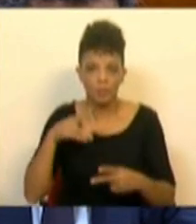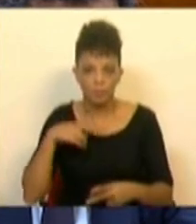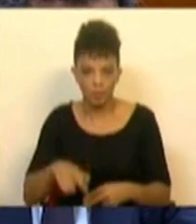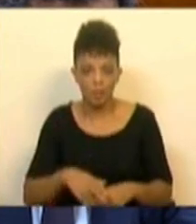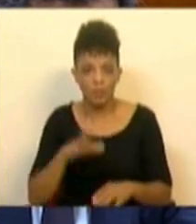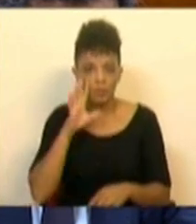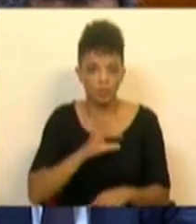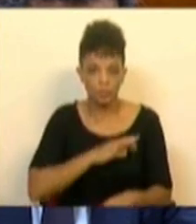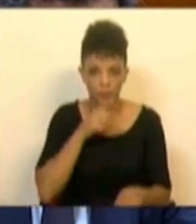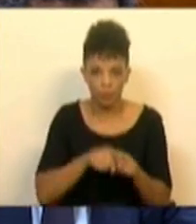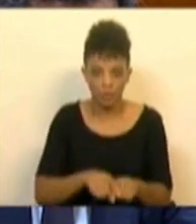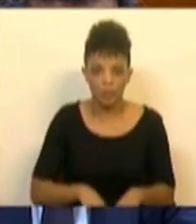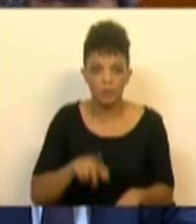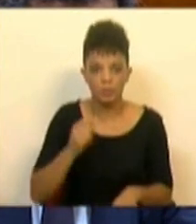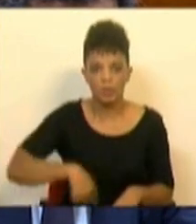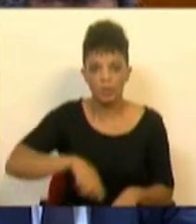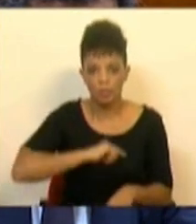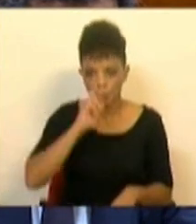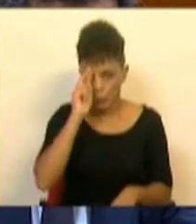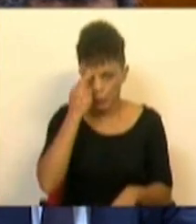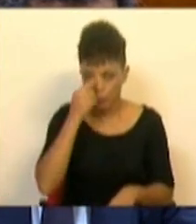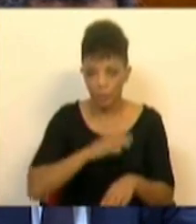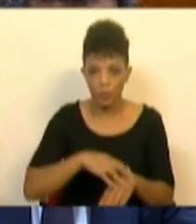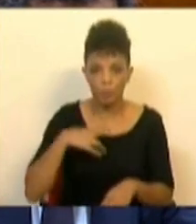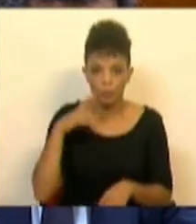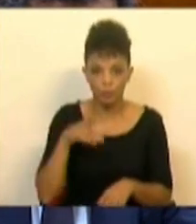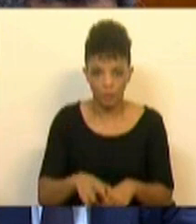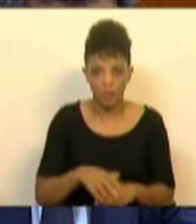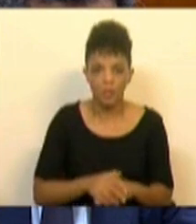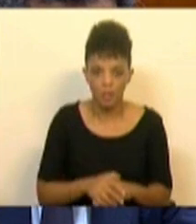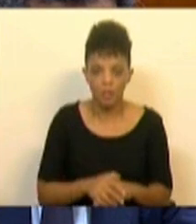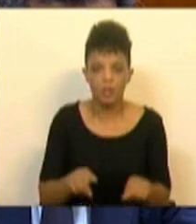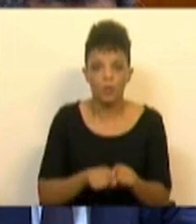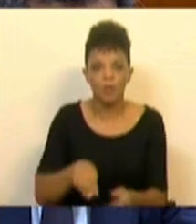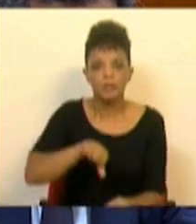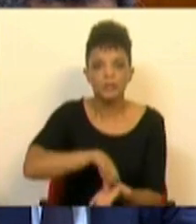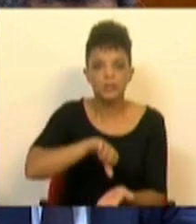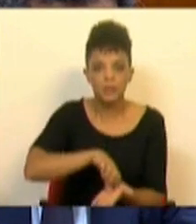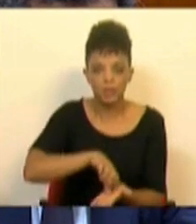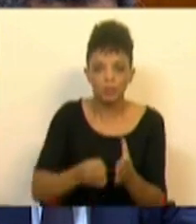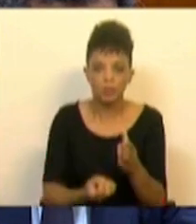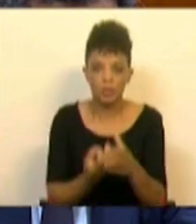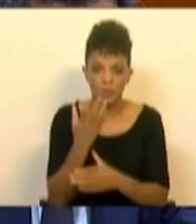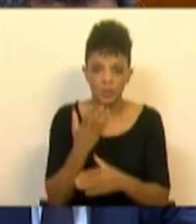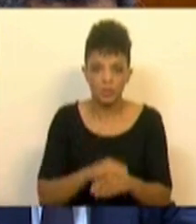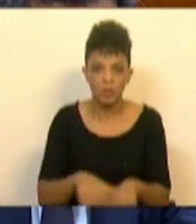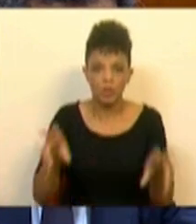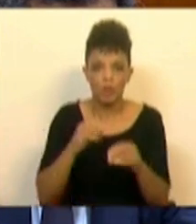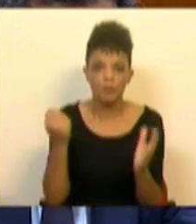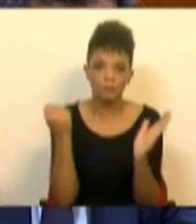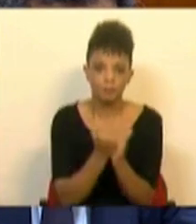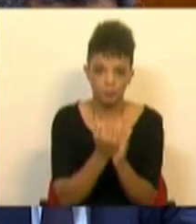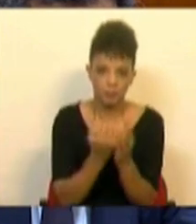de Portugal. Mas, Sra. Deputada, também estamos muito empenhados em que Portugal seja um centro de criação de novas